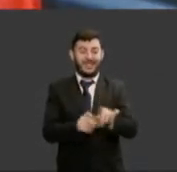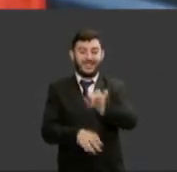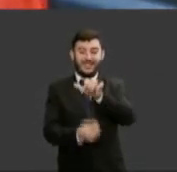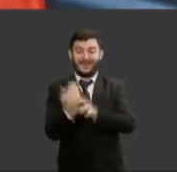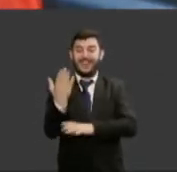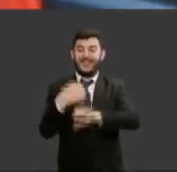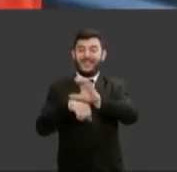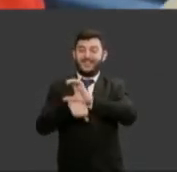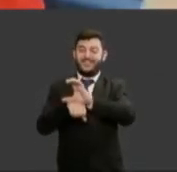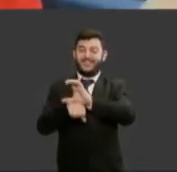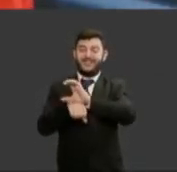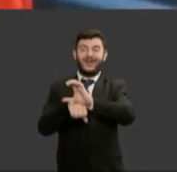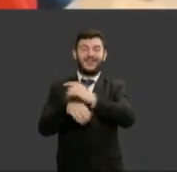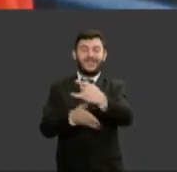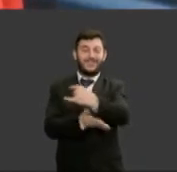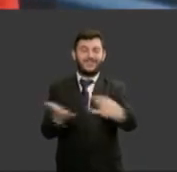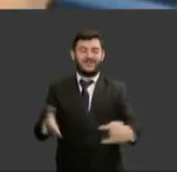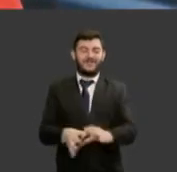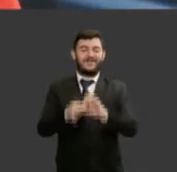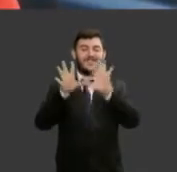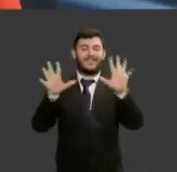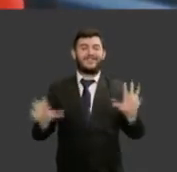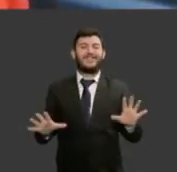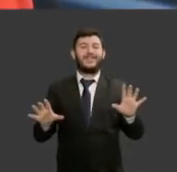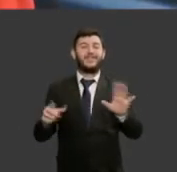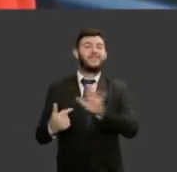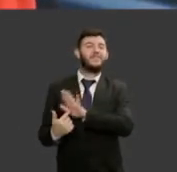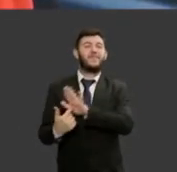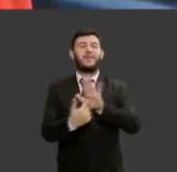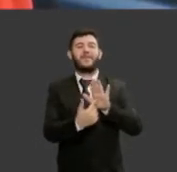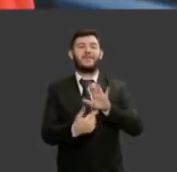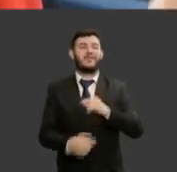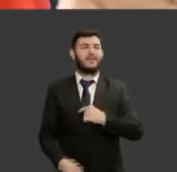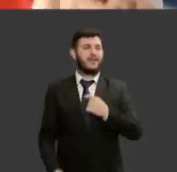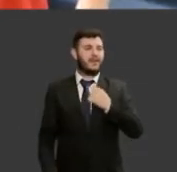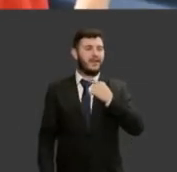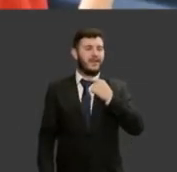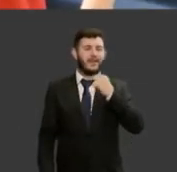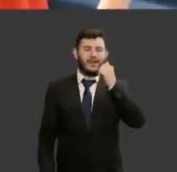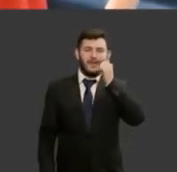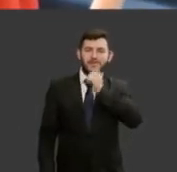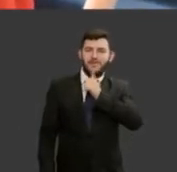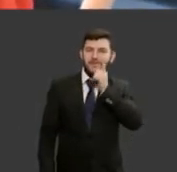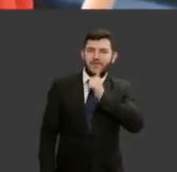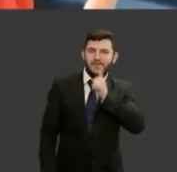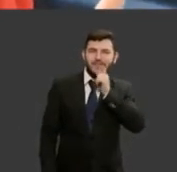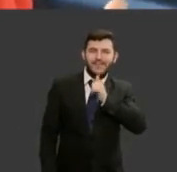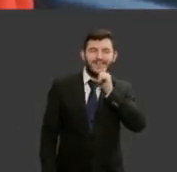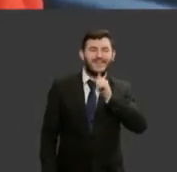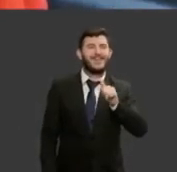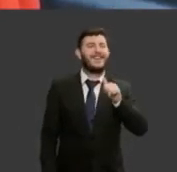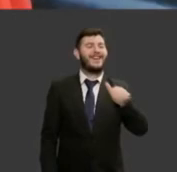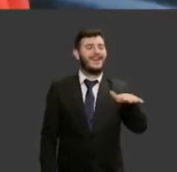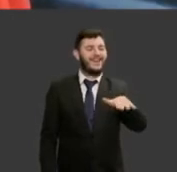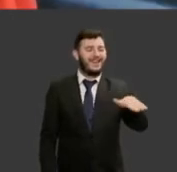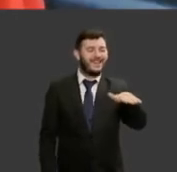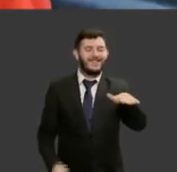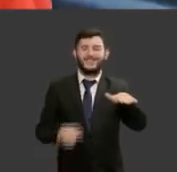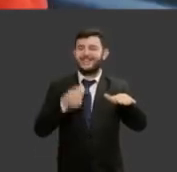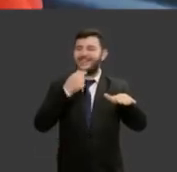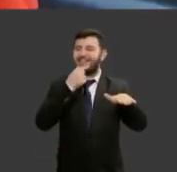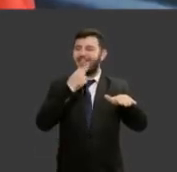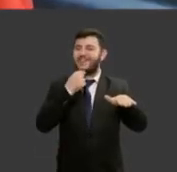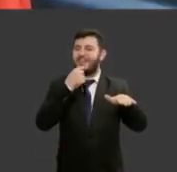muitas já citaram aqui a igualdade entre homens e mulheres a igualdade em direitos e bem lembrou a colega Alice e